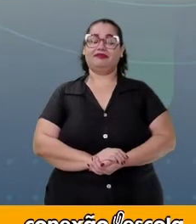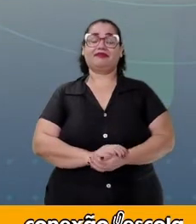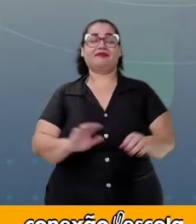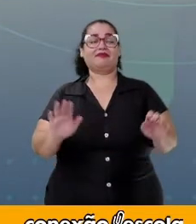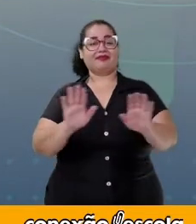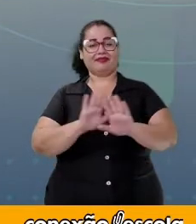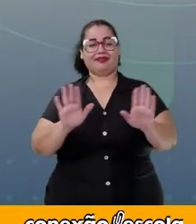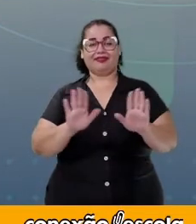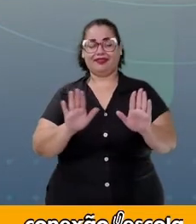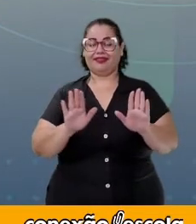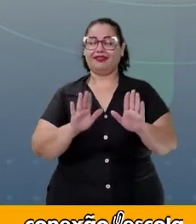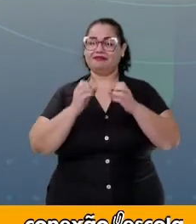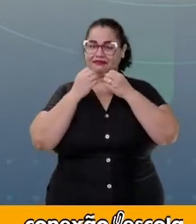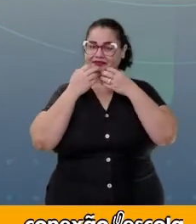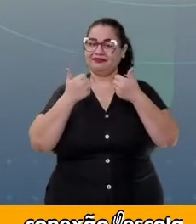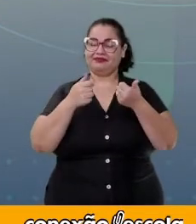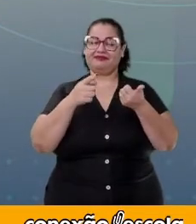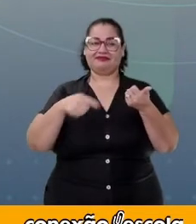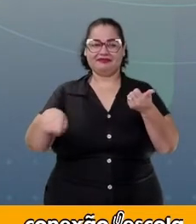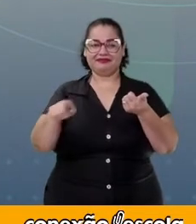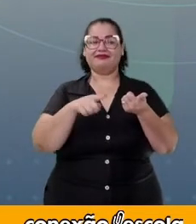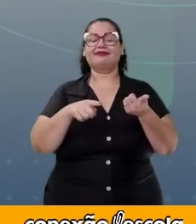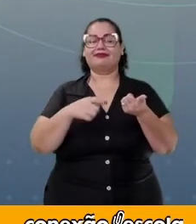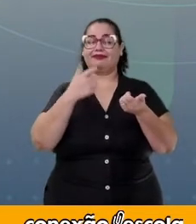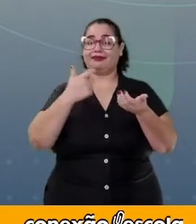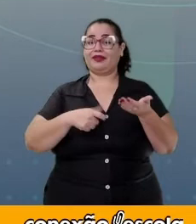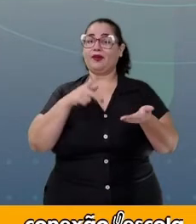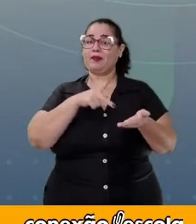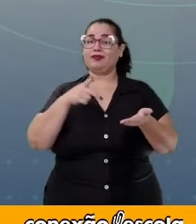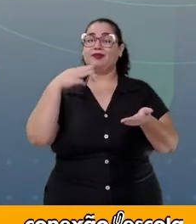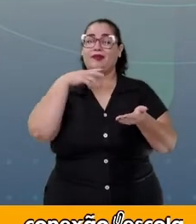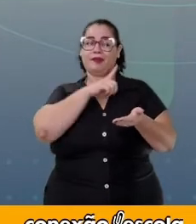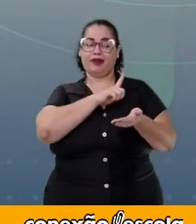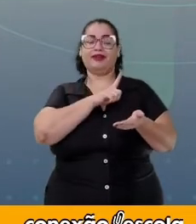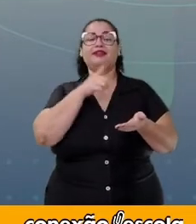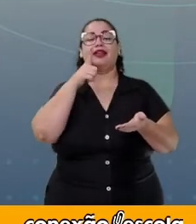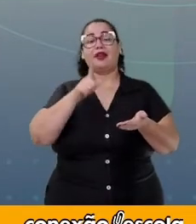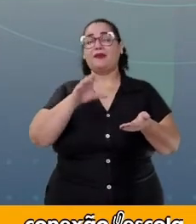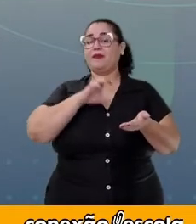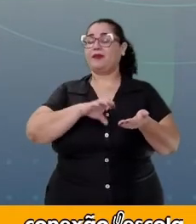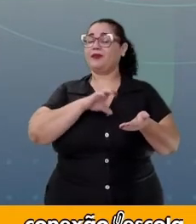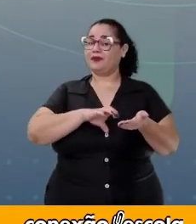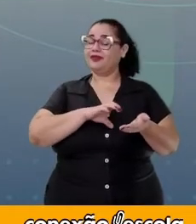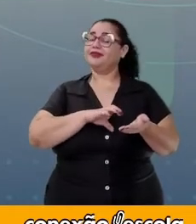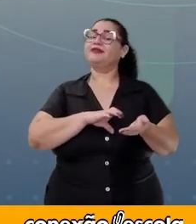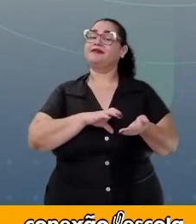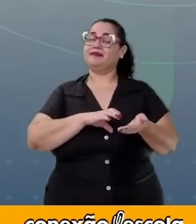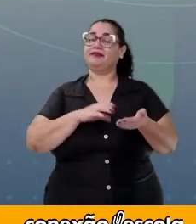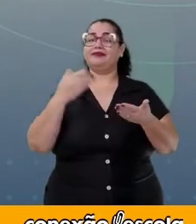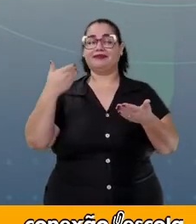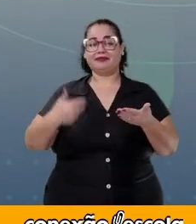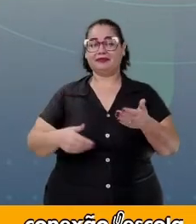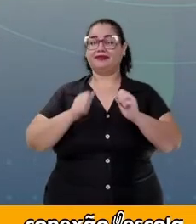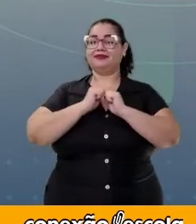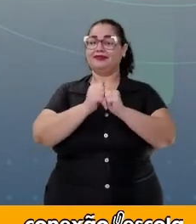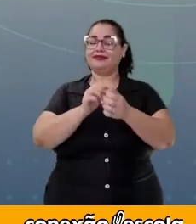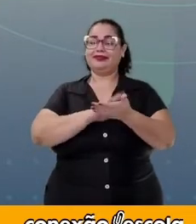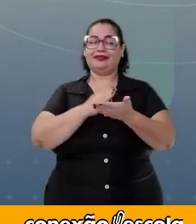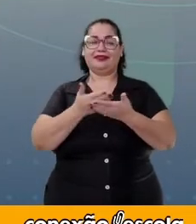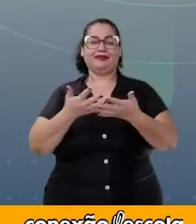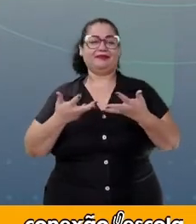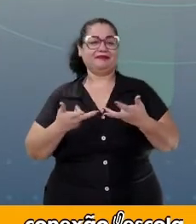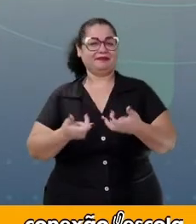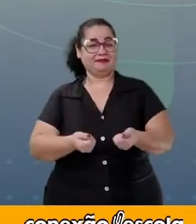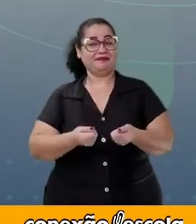Olá, pessoal, tudo bem com vocês? Eu sou o professor Marlon, professor de língua portuguesa, estou hoje aqui na companhia da nossa